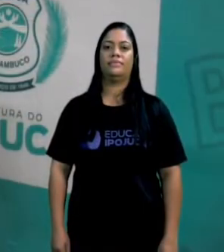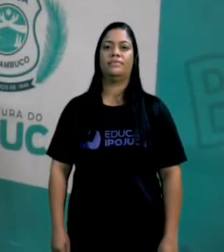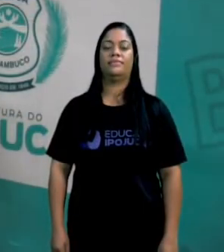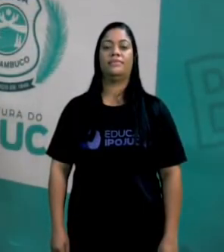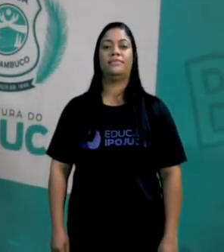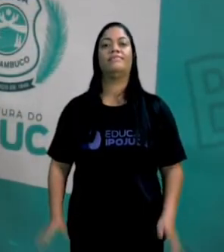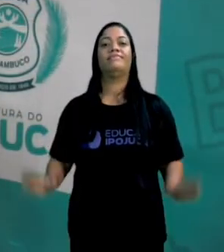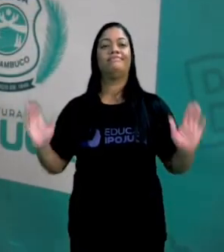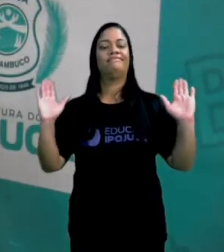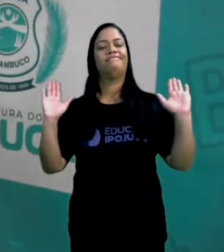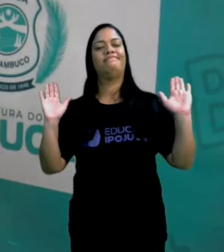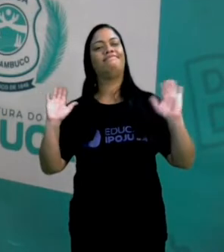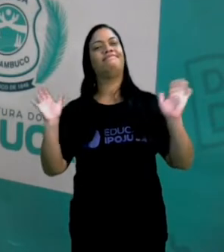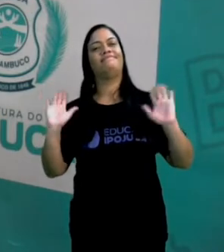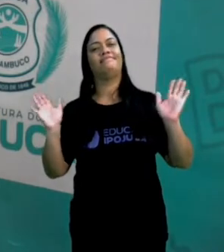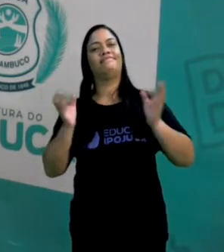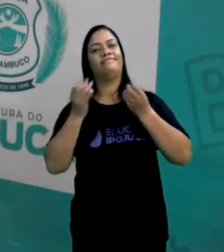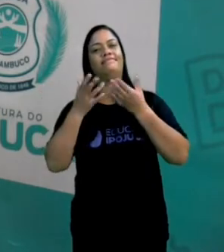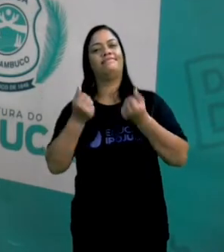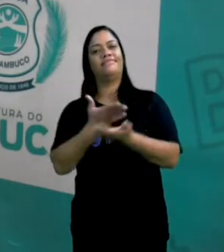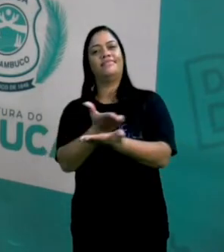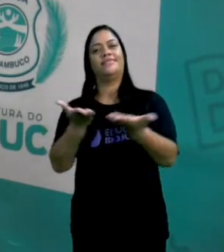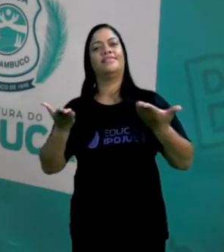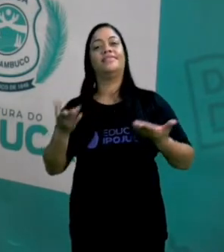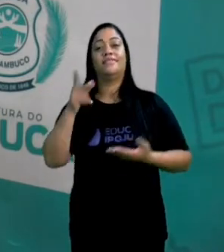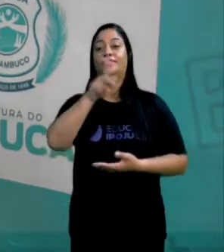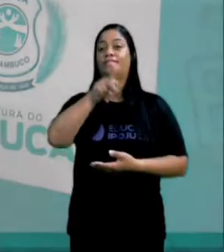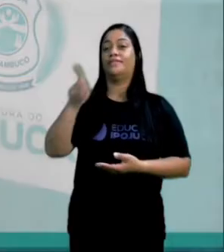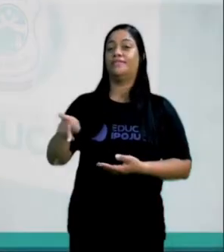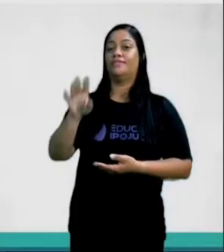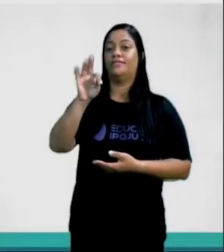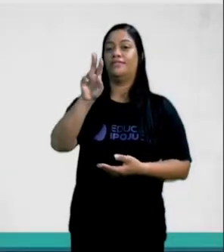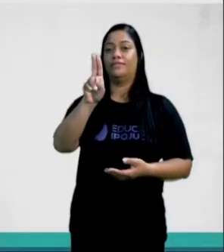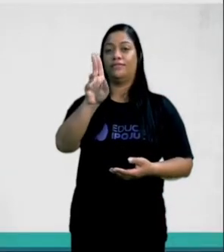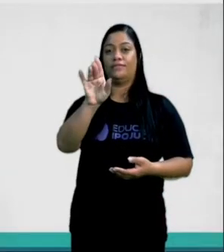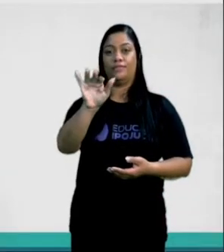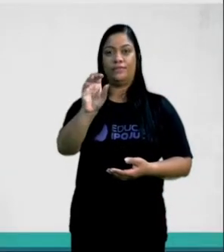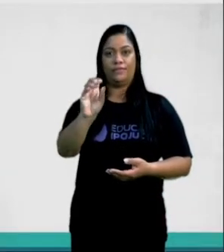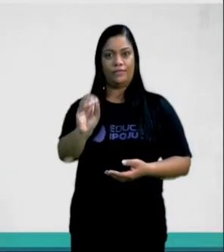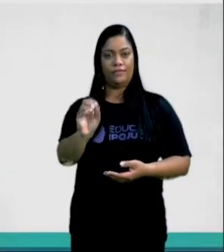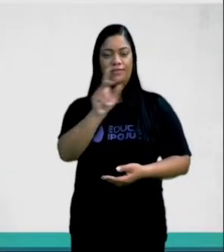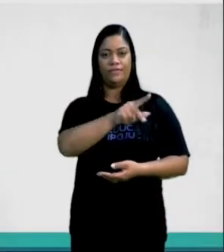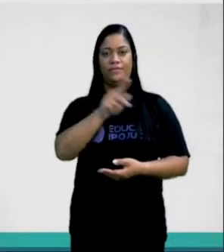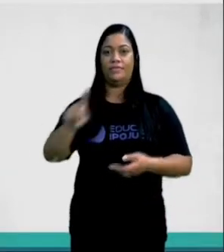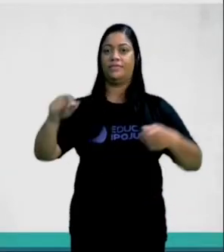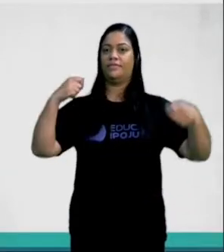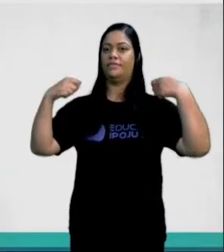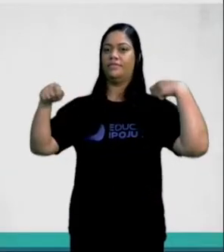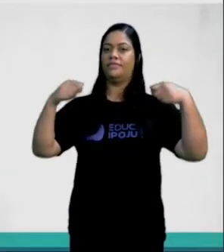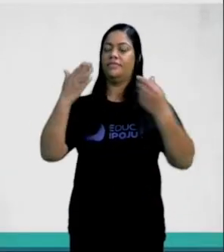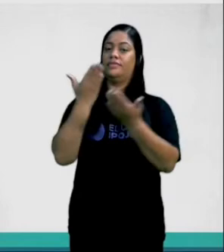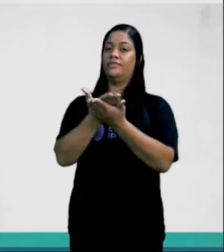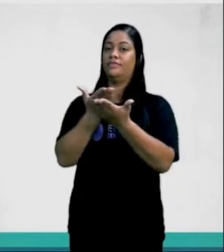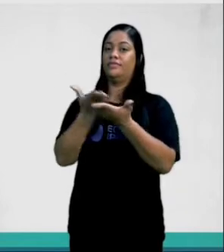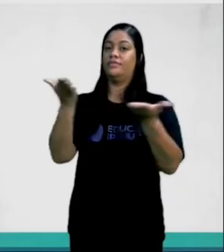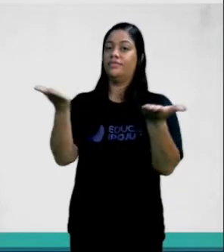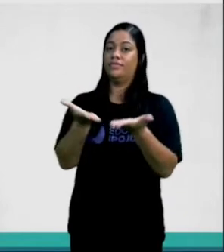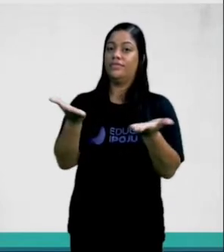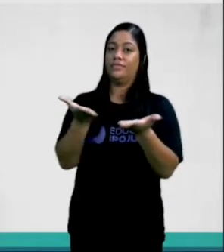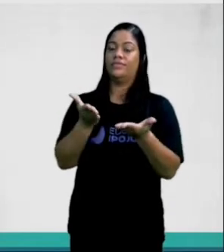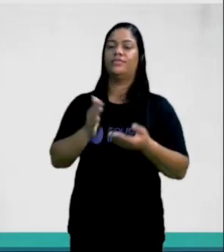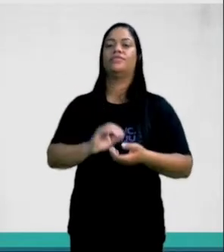Olá pessoal, tudo bom com vocês? Eu sou o professor Túlio, professor de educação física e na aula de hoje nós vamos falar sobre